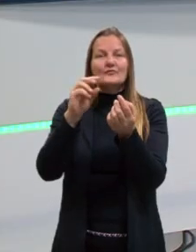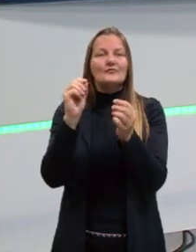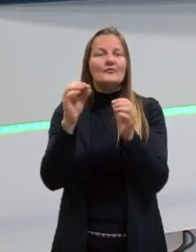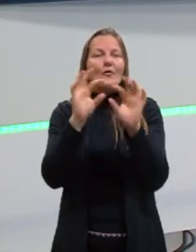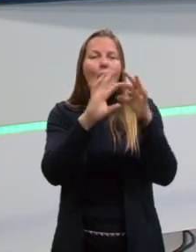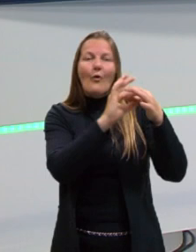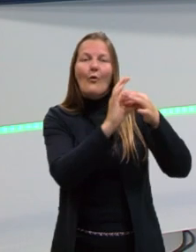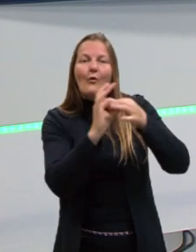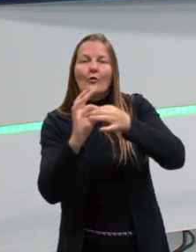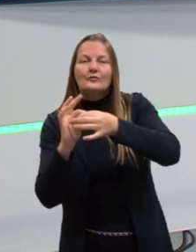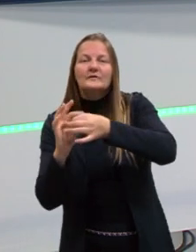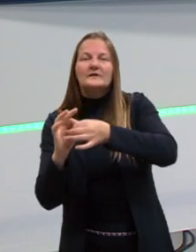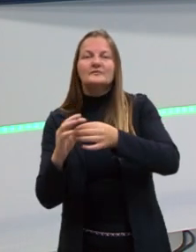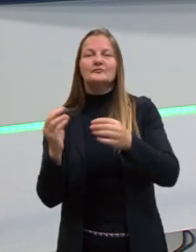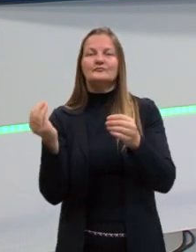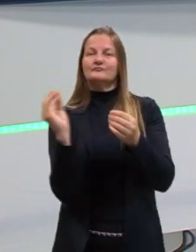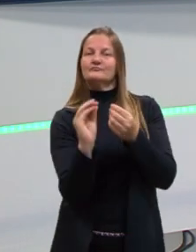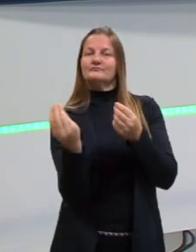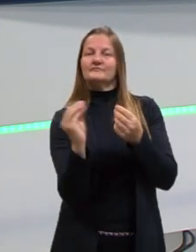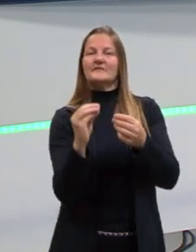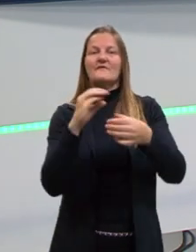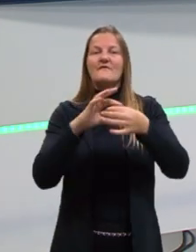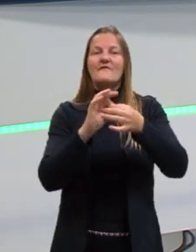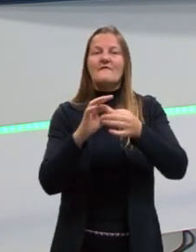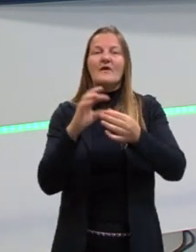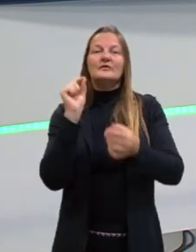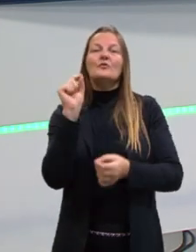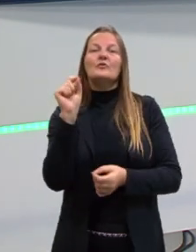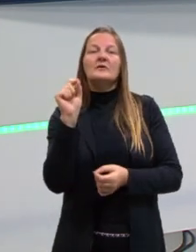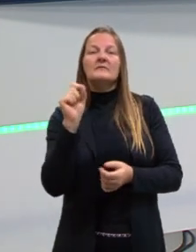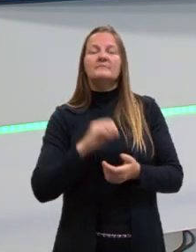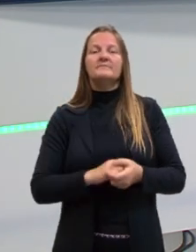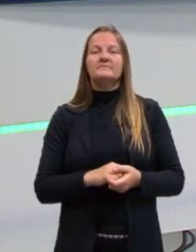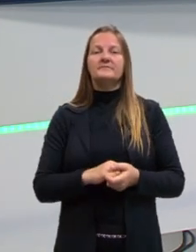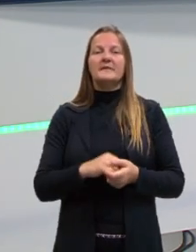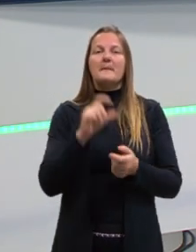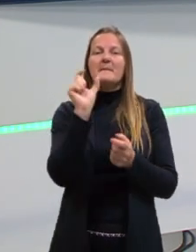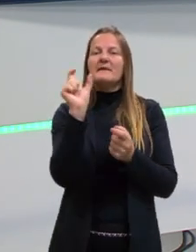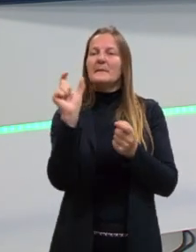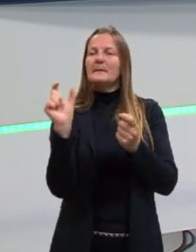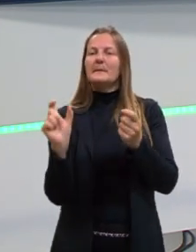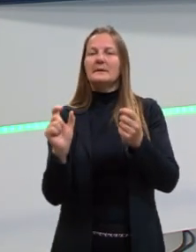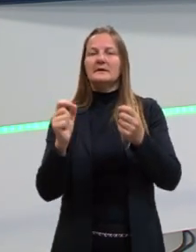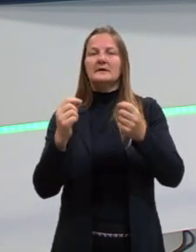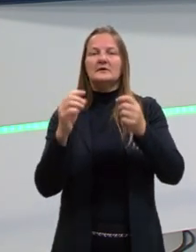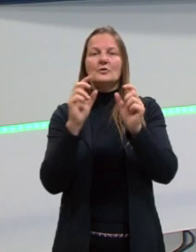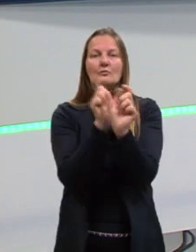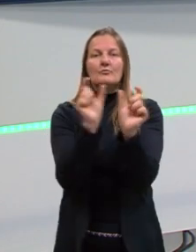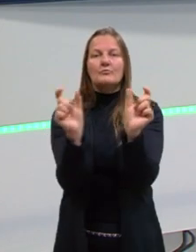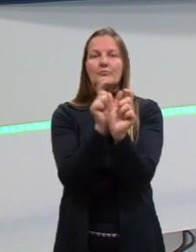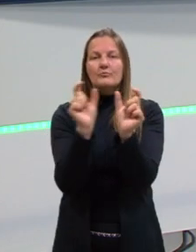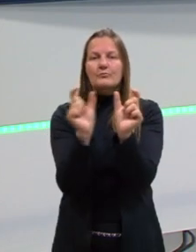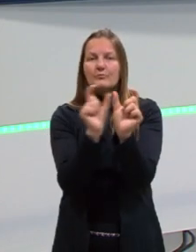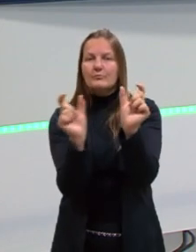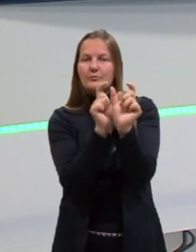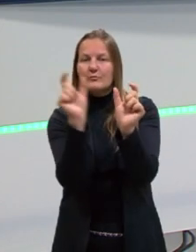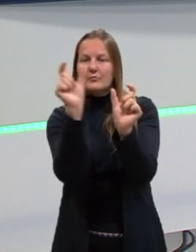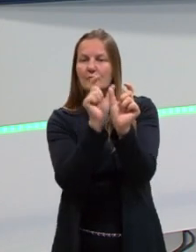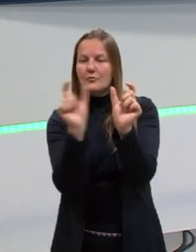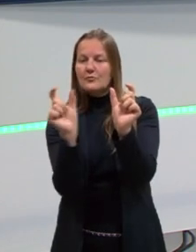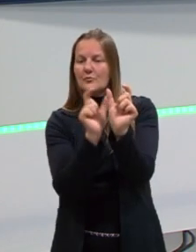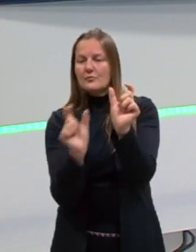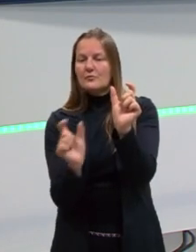inserir essa falta. É falta de quê? É falta do quê? Em que precisa significar essa palavra falta?